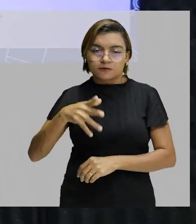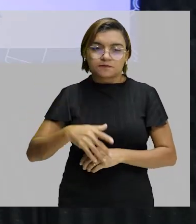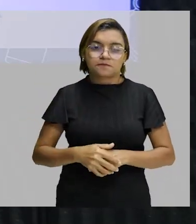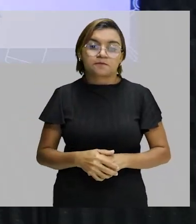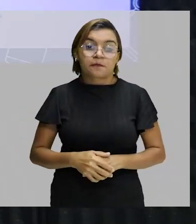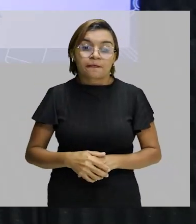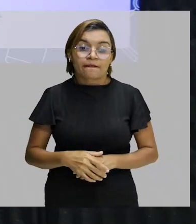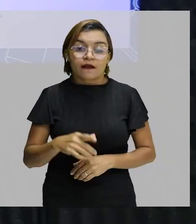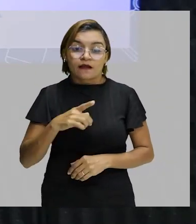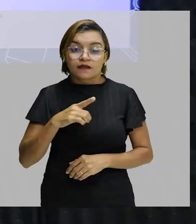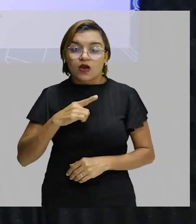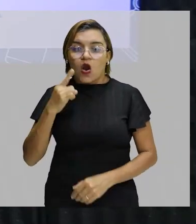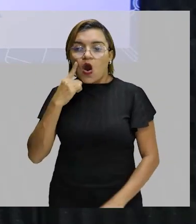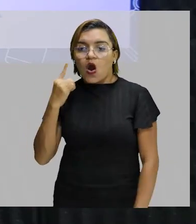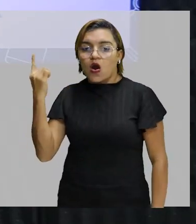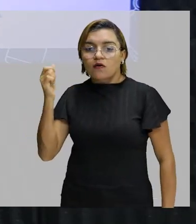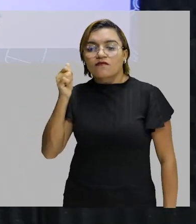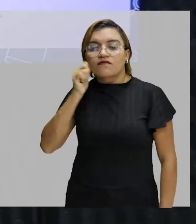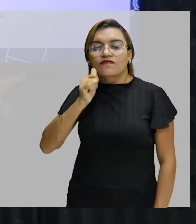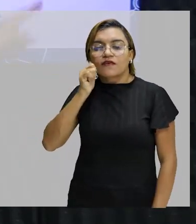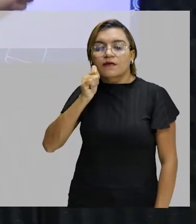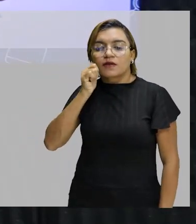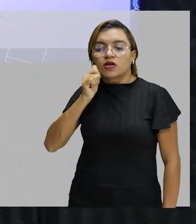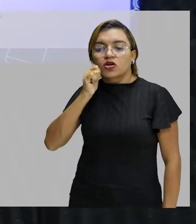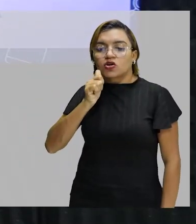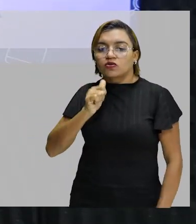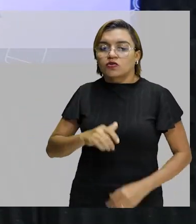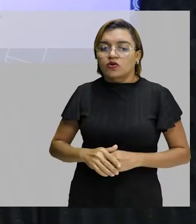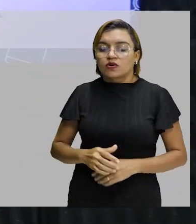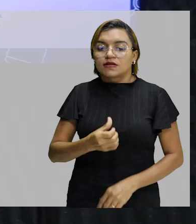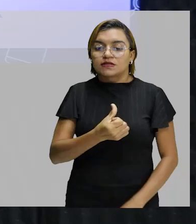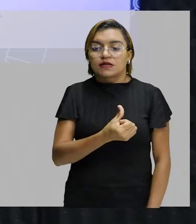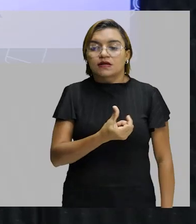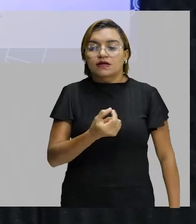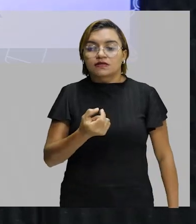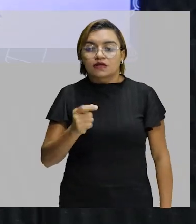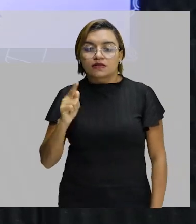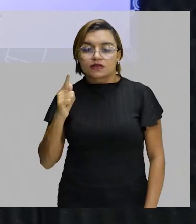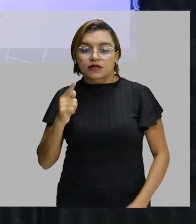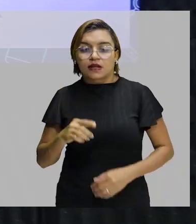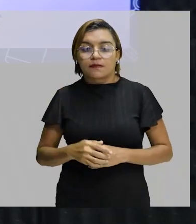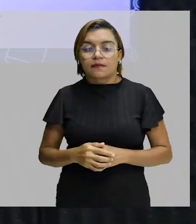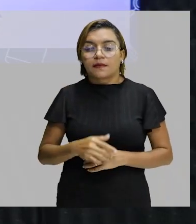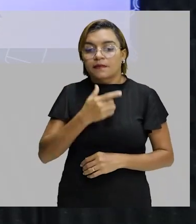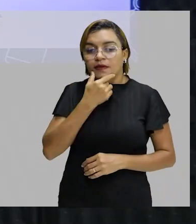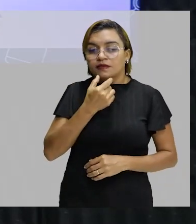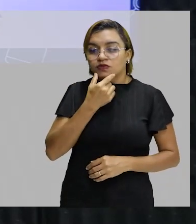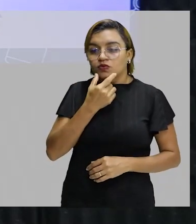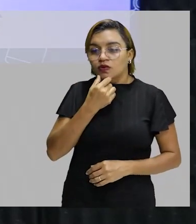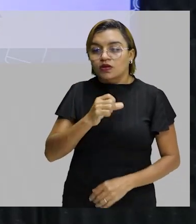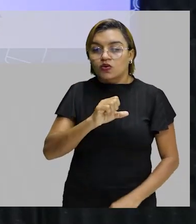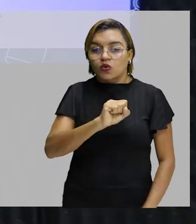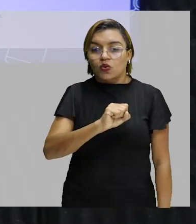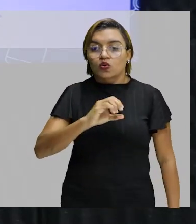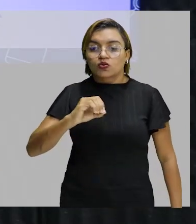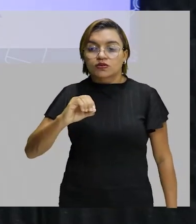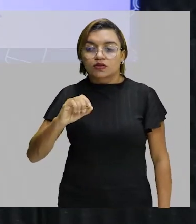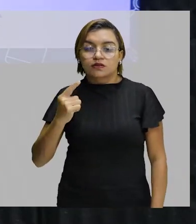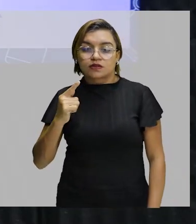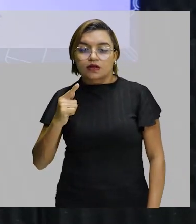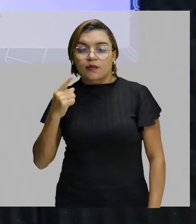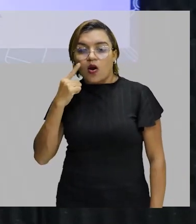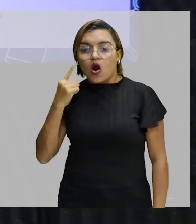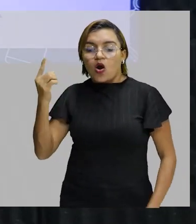600 gramas. Peso do dardo no masculino, 800 gramas, com o comprimento de 2,70 para o